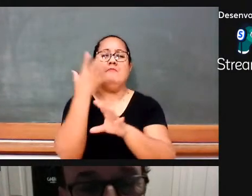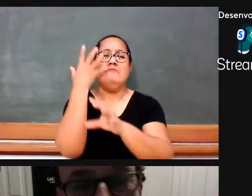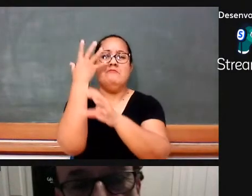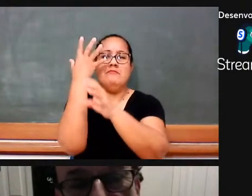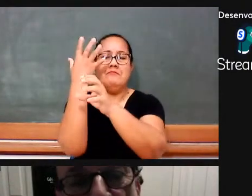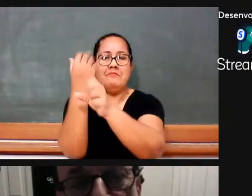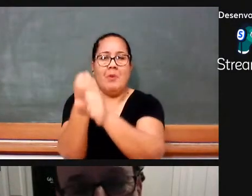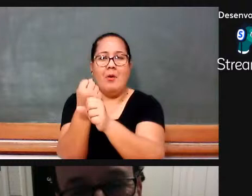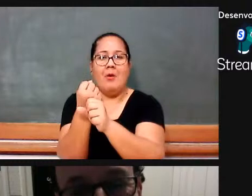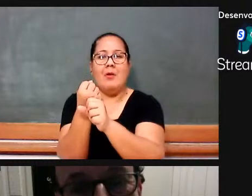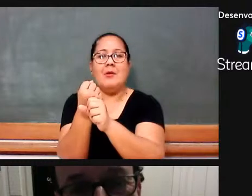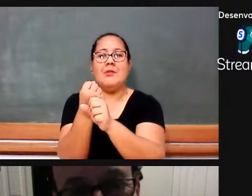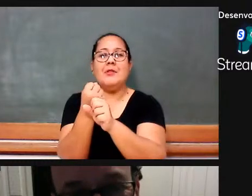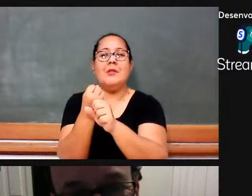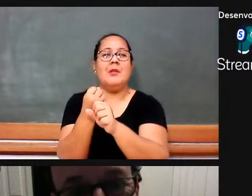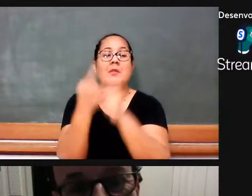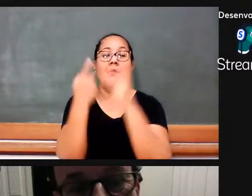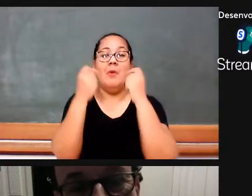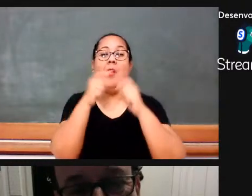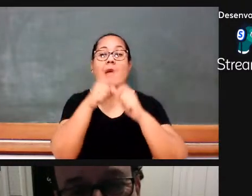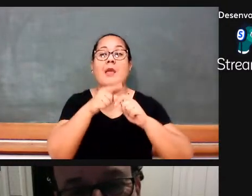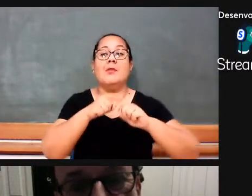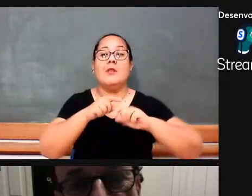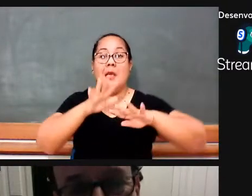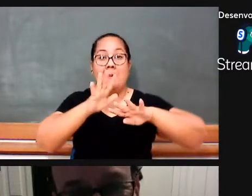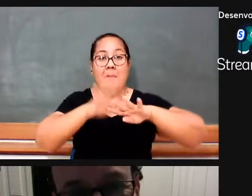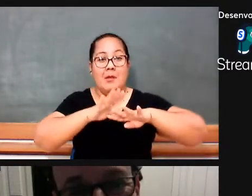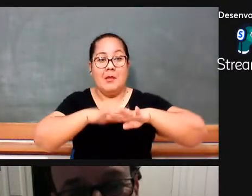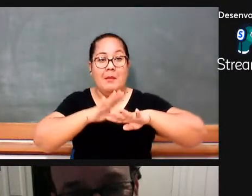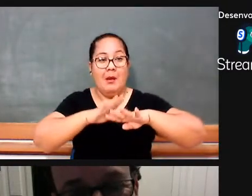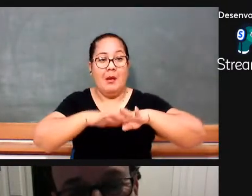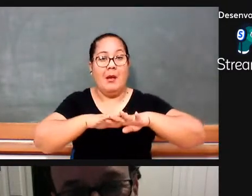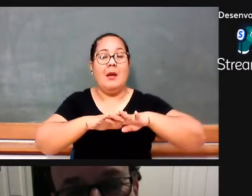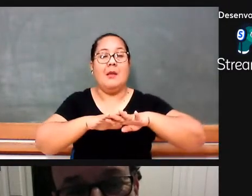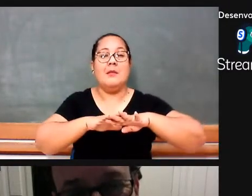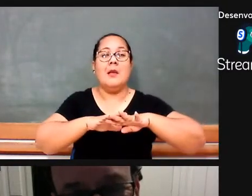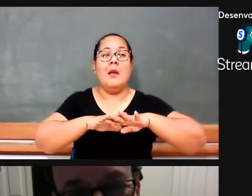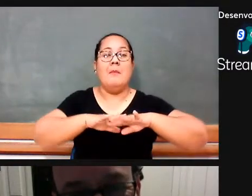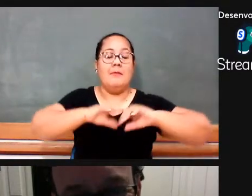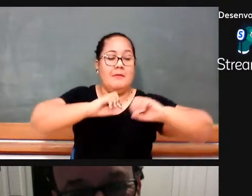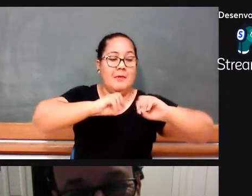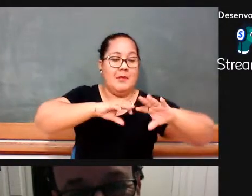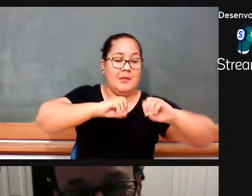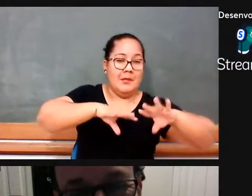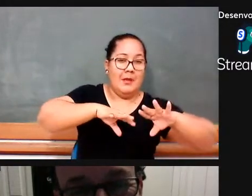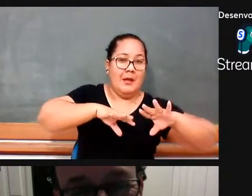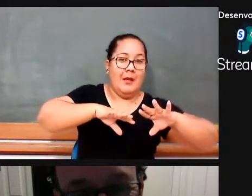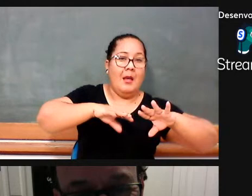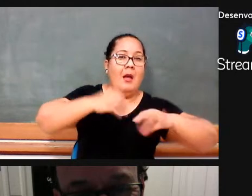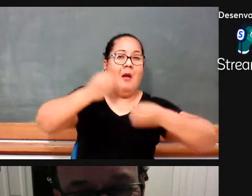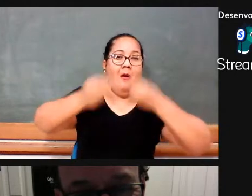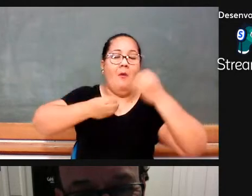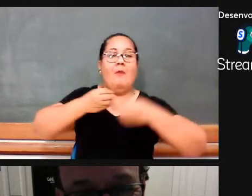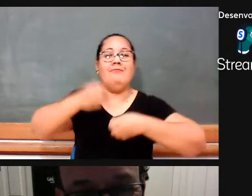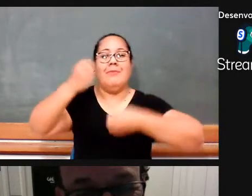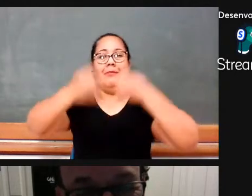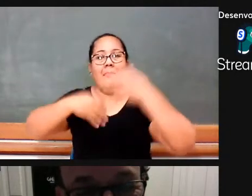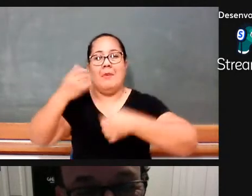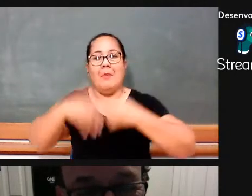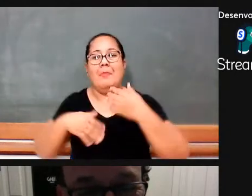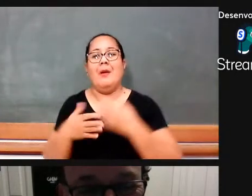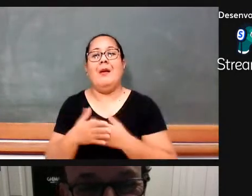escreveu, né? A matemática ensinar e a matemática para ensinar. Tá, obrigado aí pelo